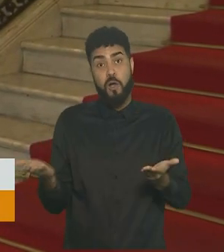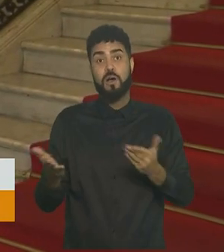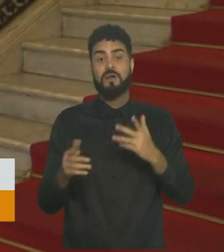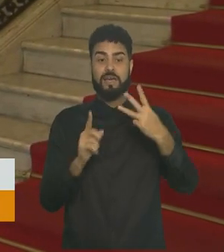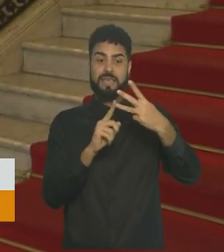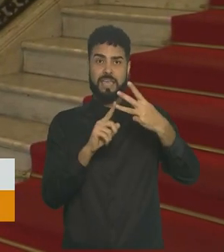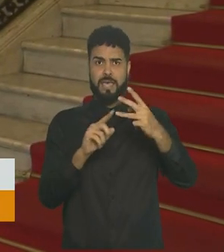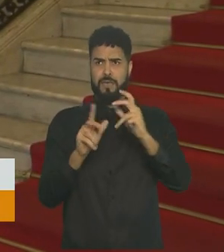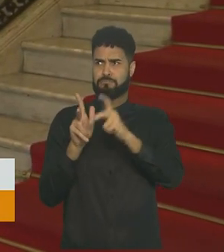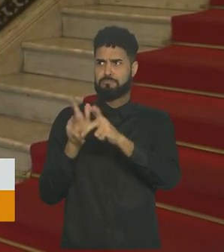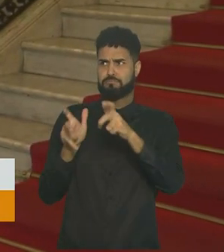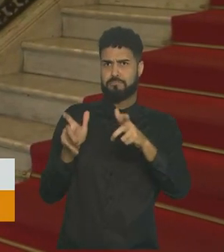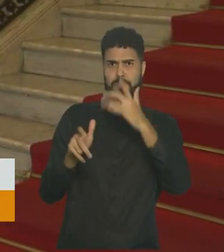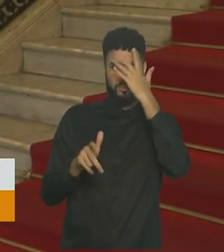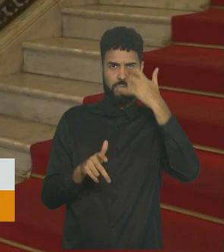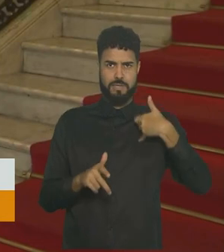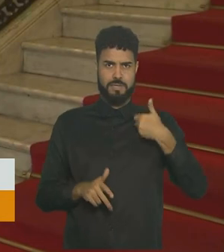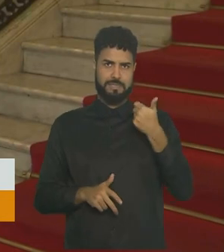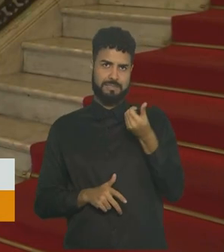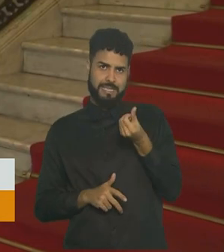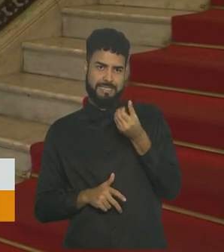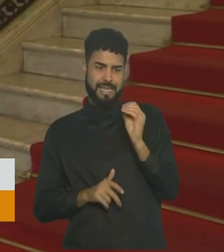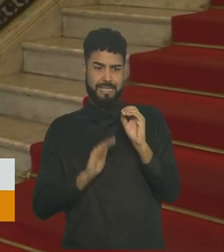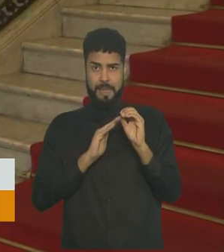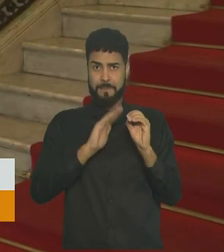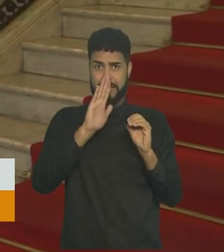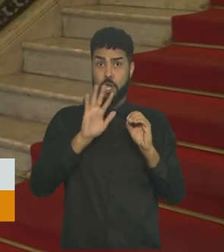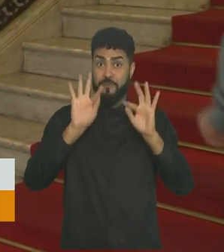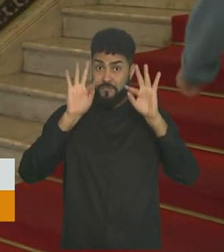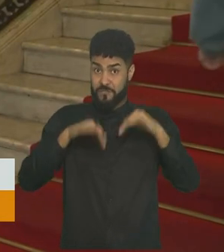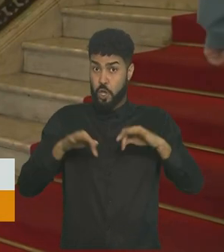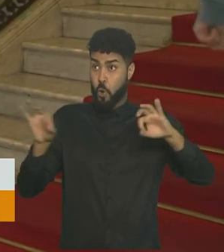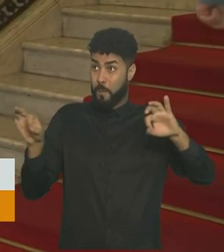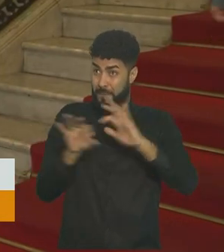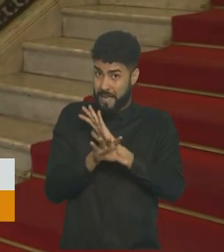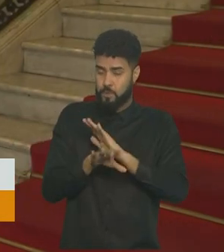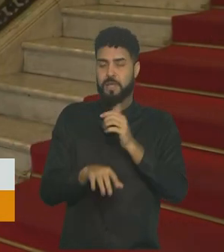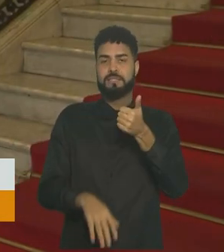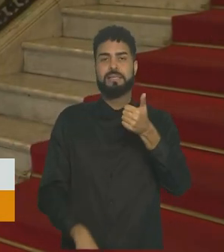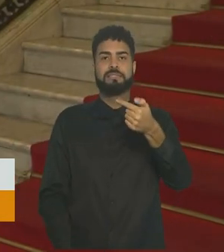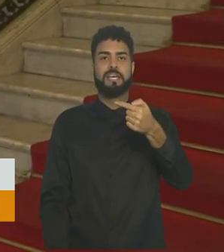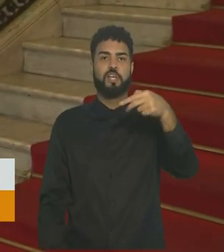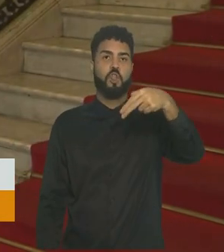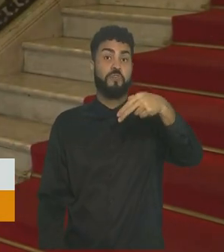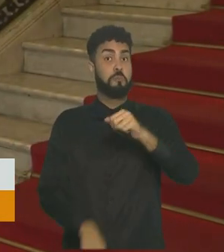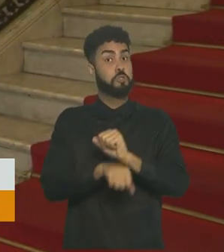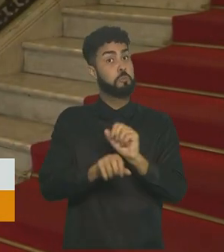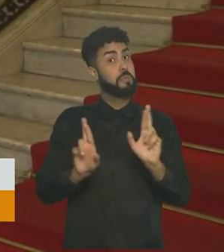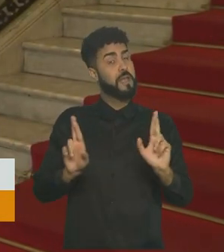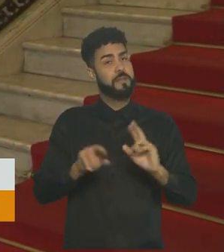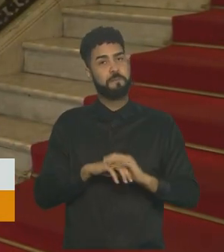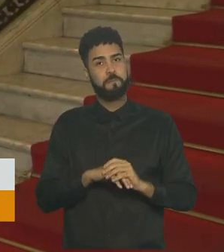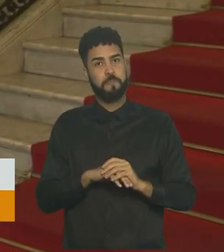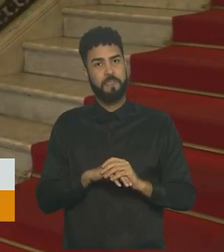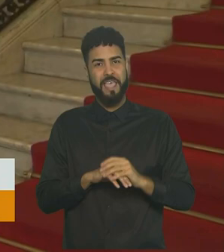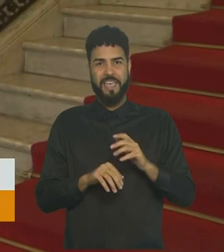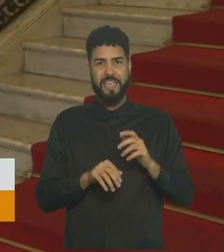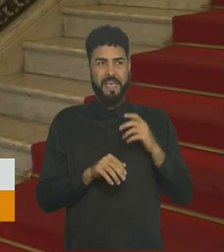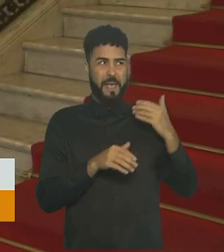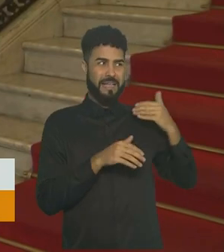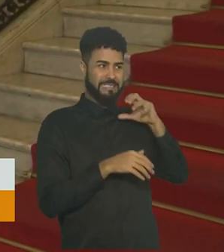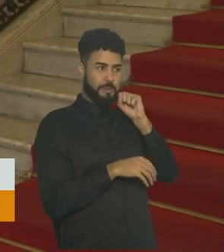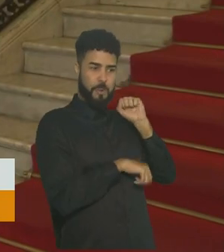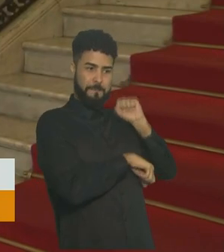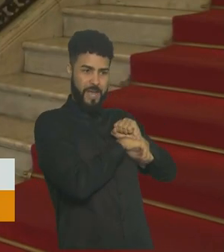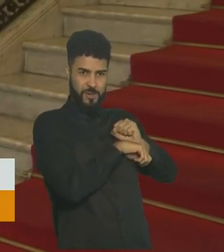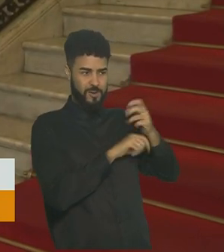doses de reforço nos idosos com mais de 60 anos no dia 17 de novembro. A vacina, mesmo com essa pequena interrupção que